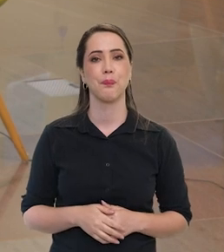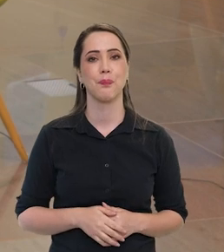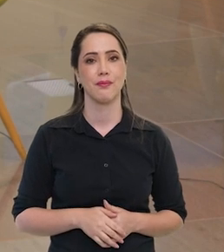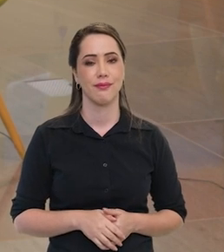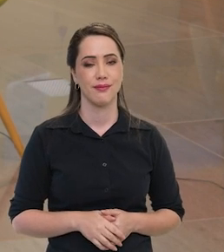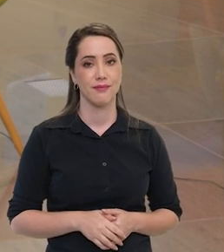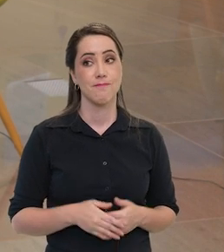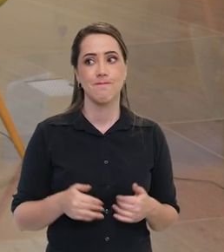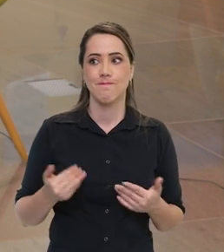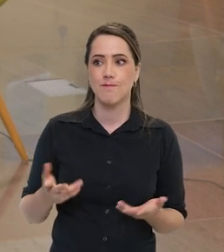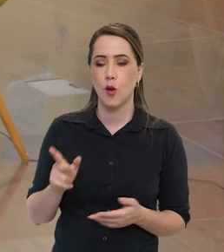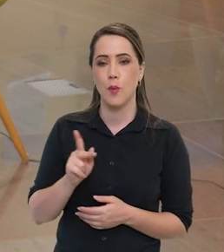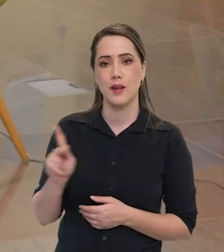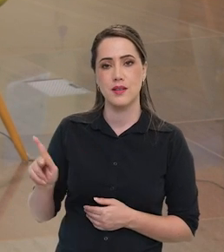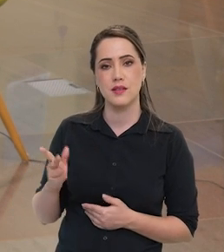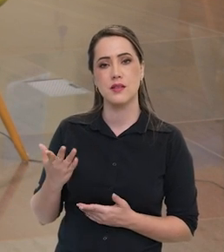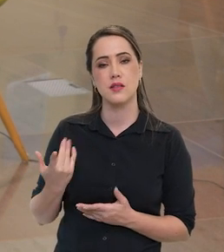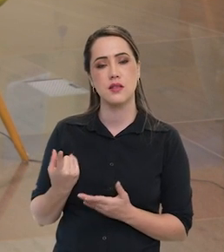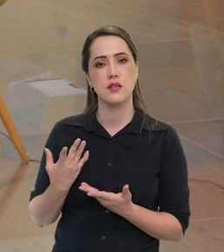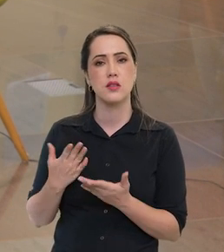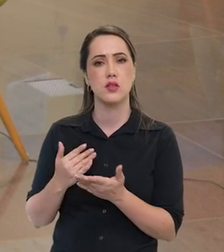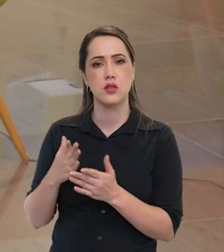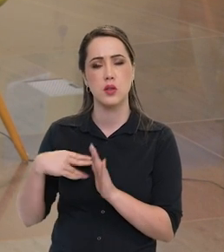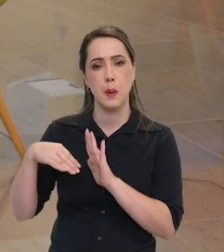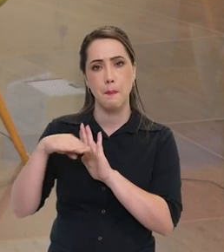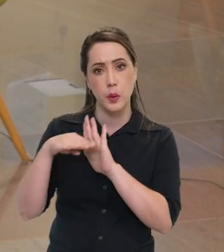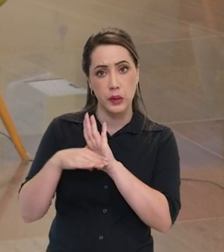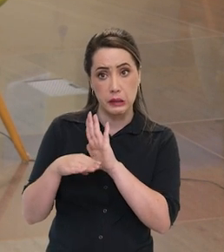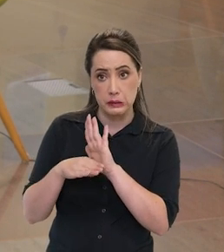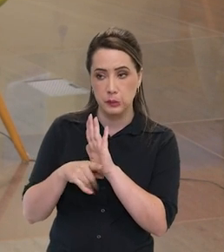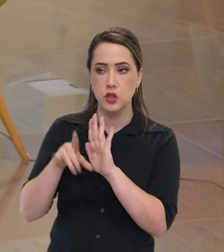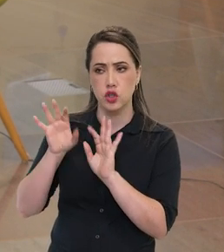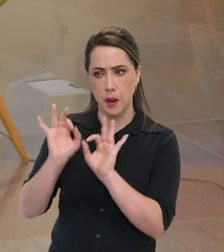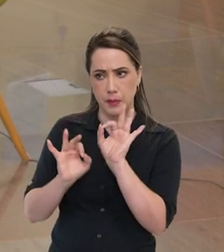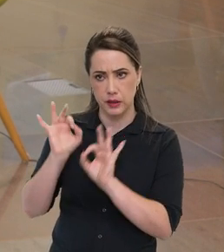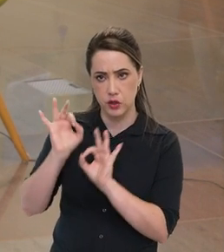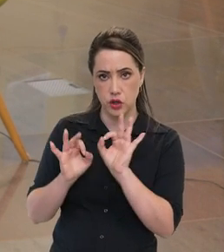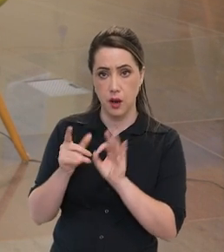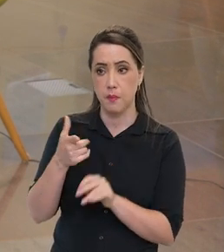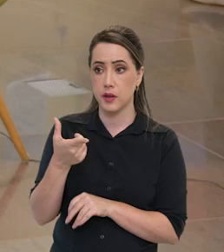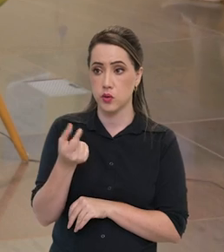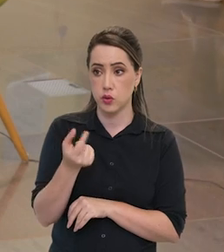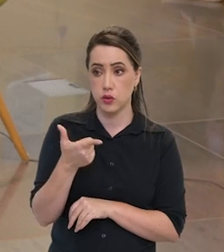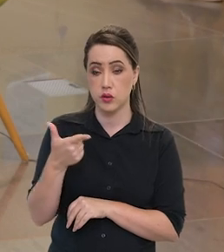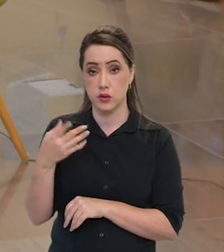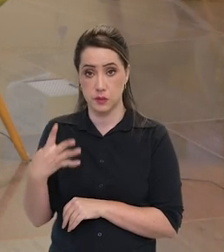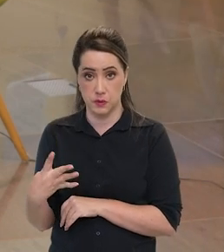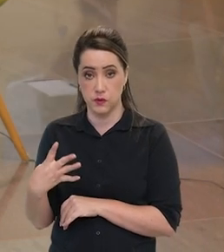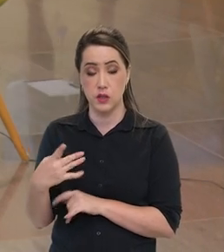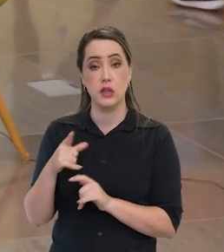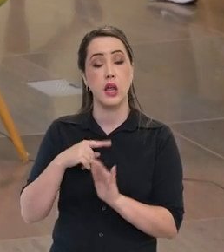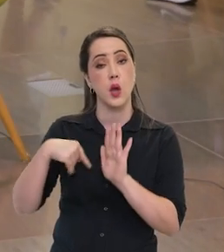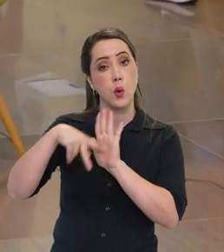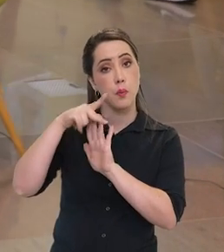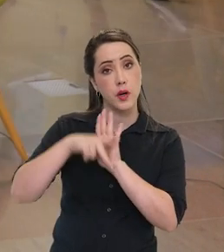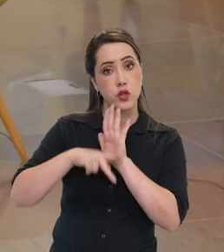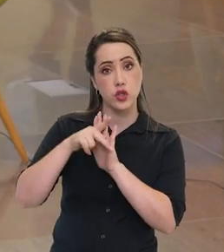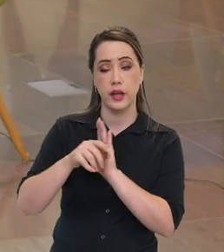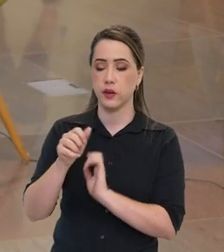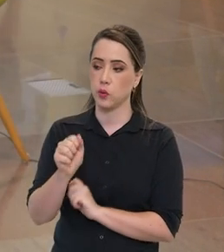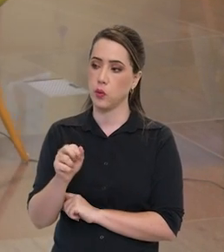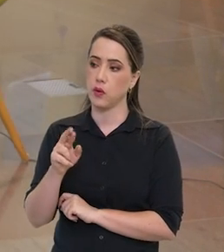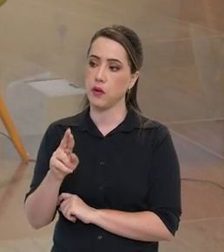Chamon. Bom, presidente, lançado em, programado para ser lançado em 2024, o projeto Artemis, né?